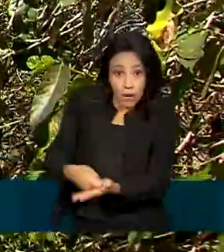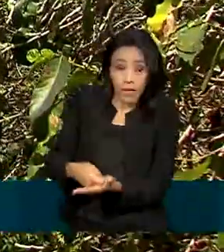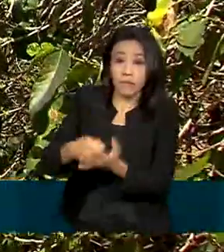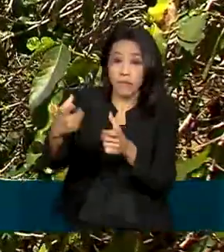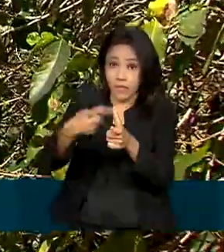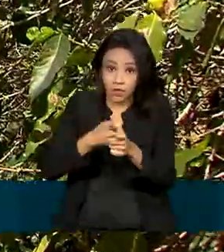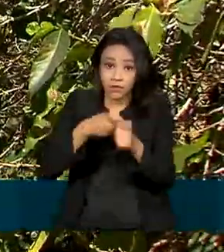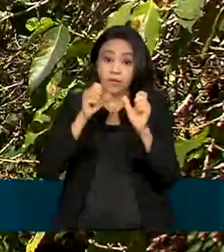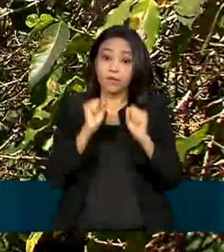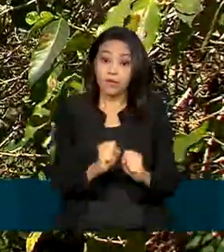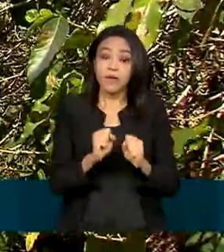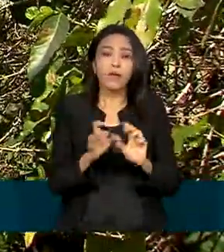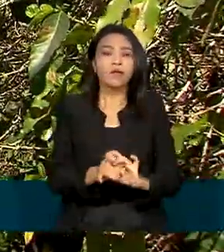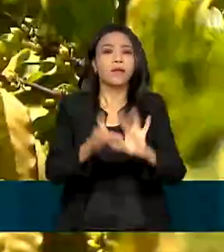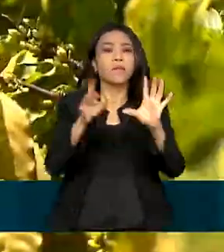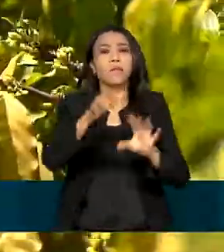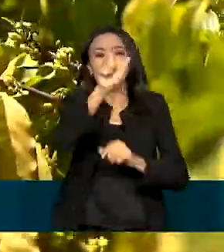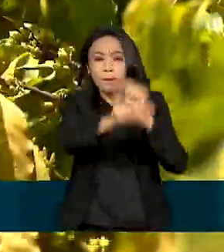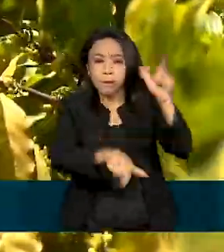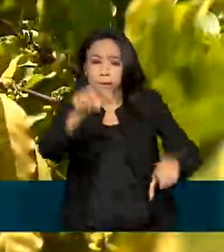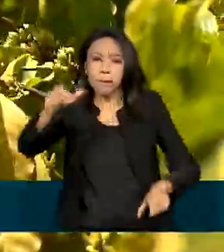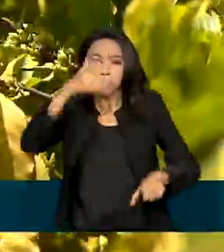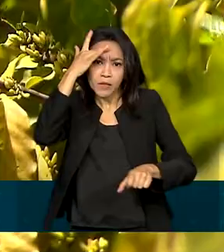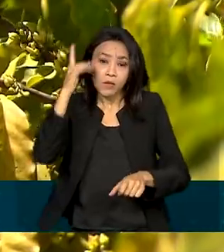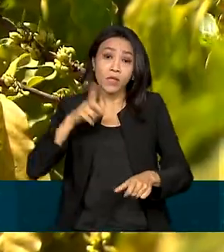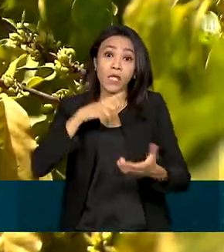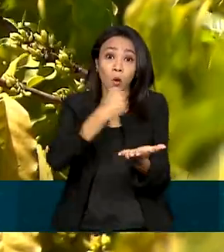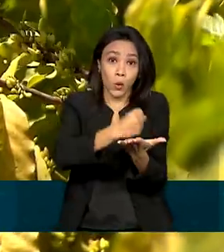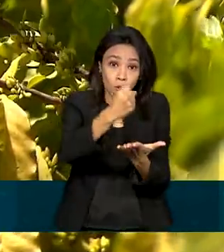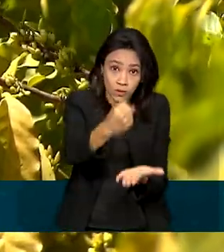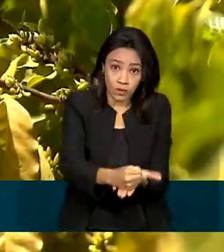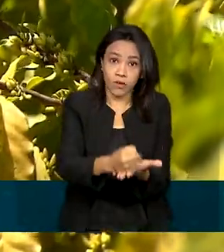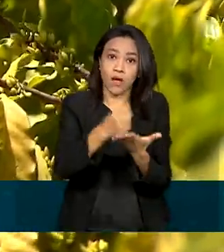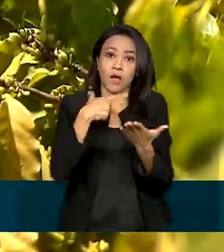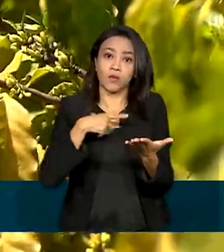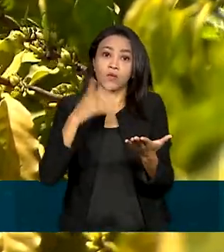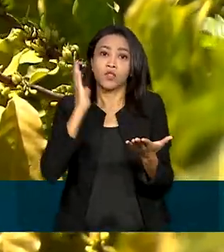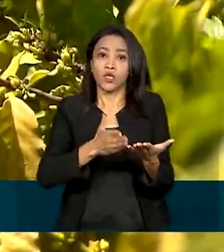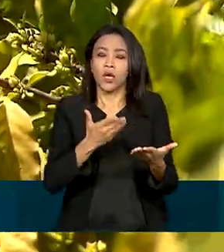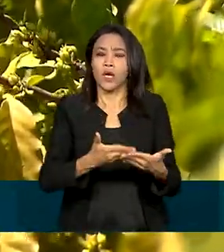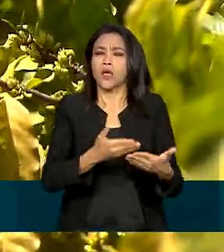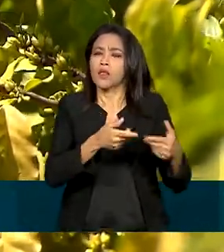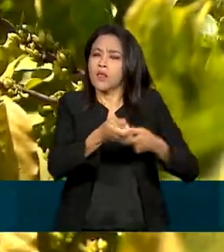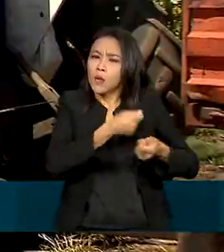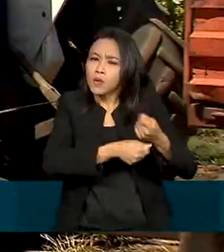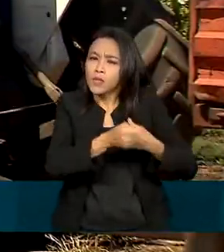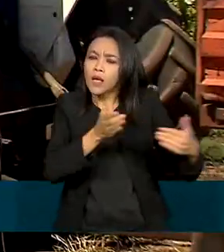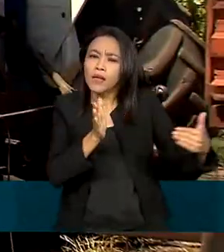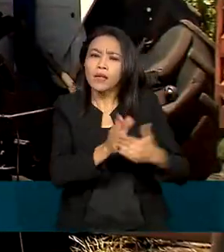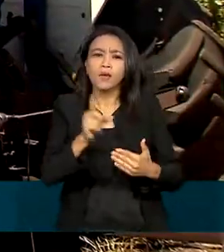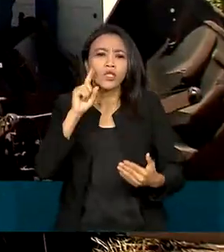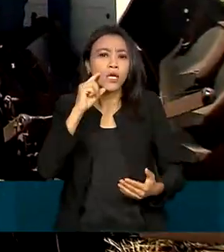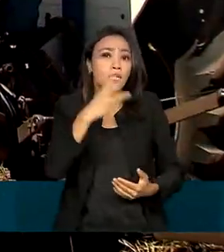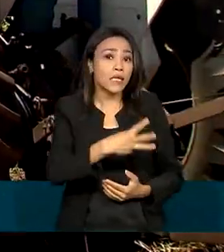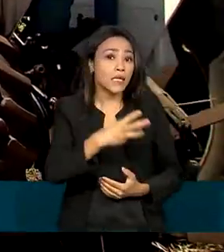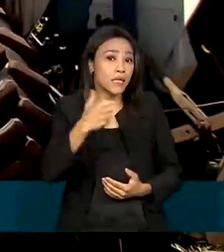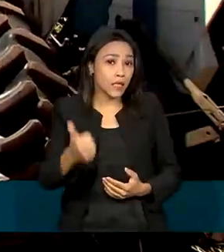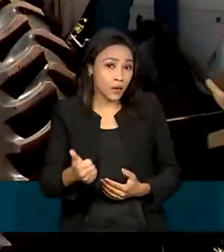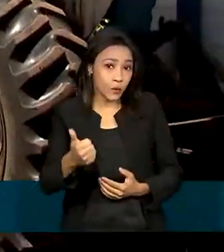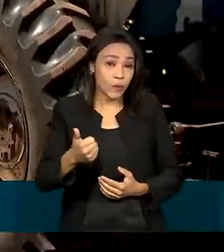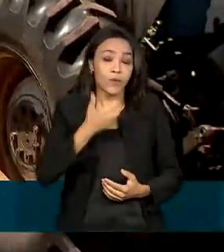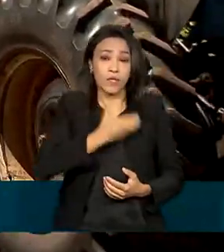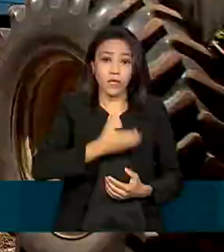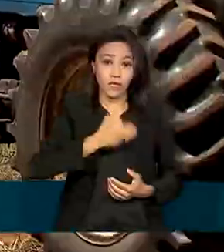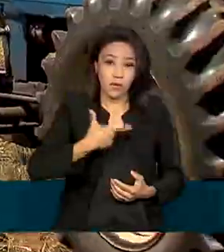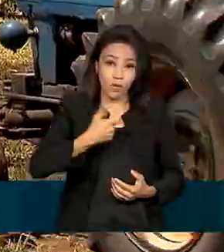disponível para pessoas físicas com contratos originais negociados até 31 de dezembro de 2011.